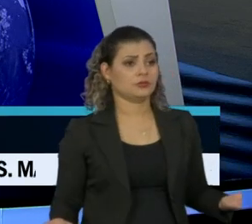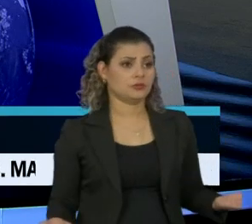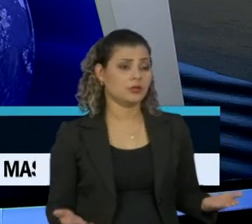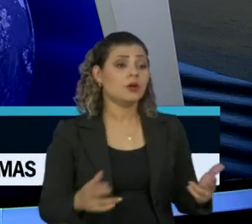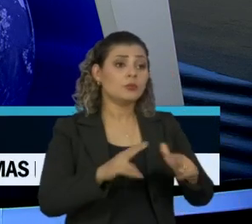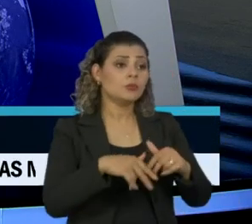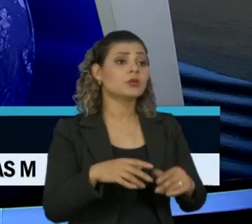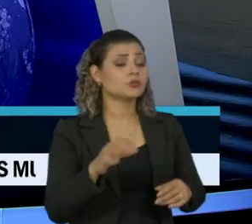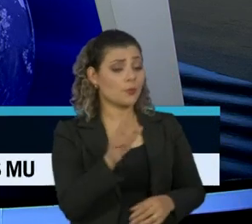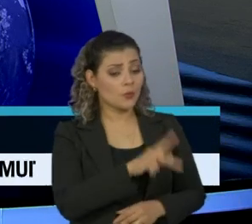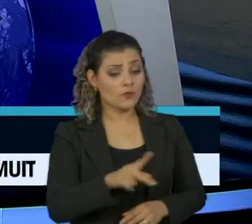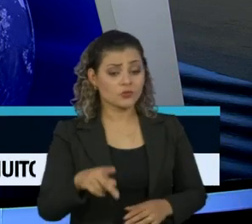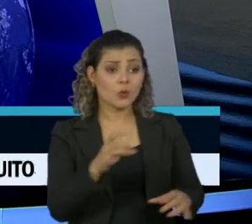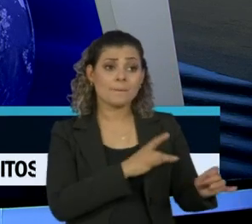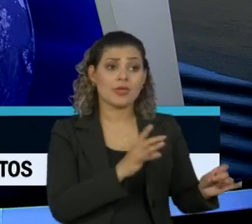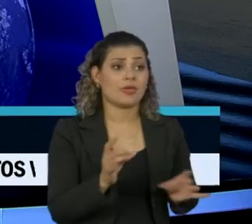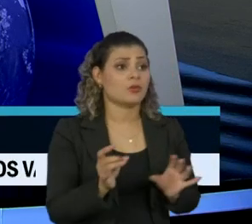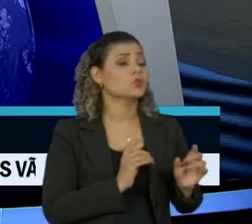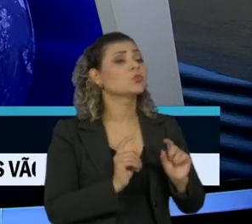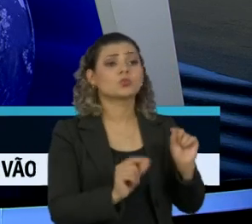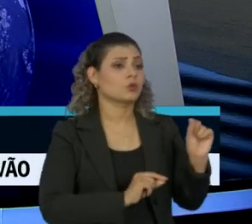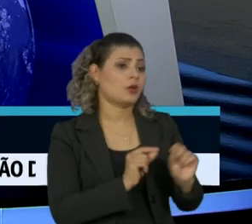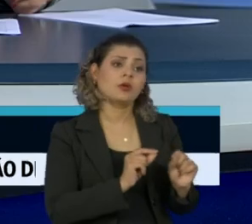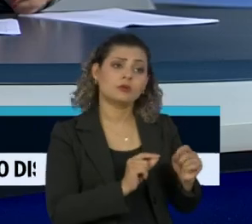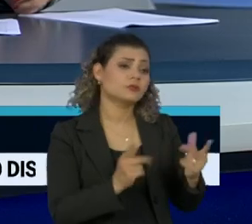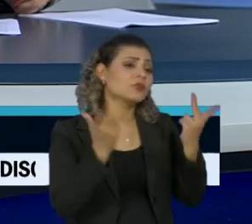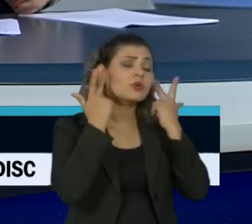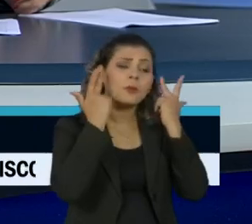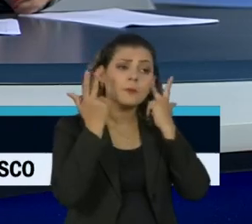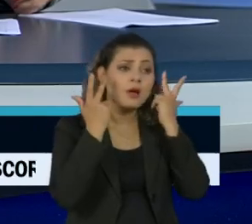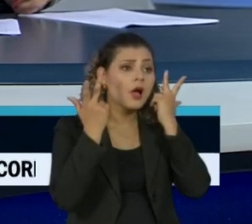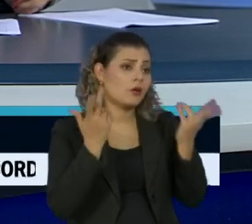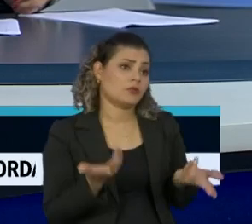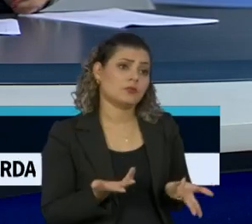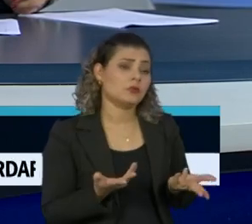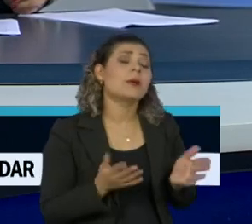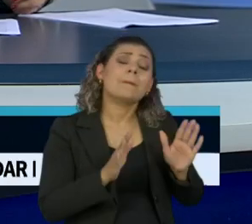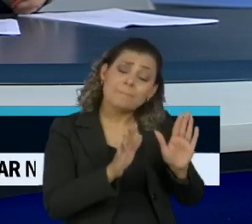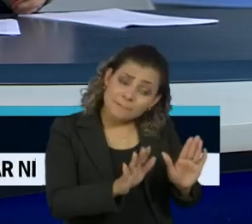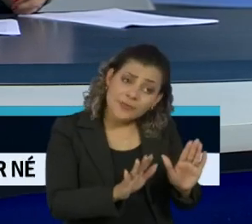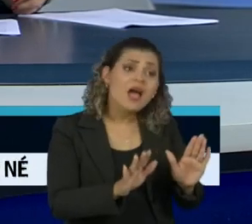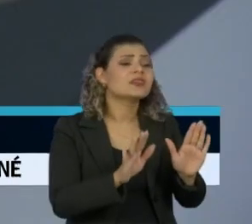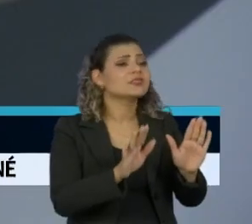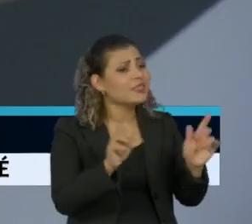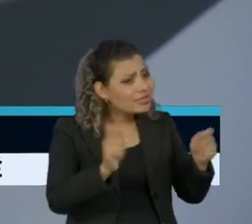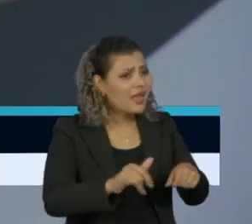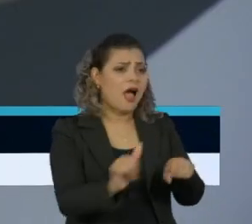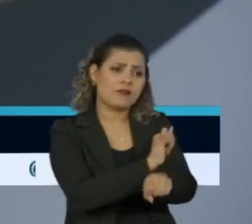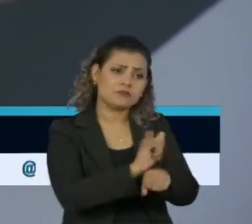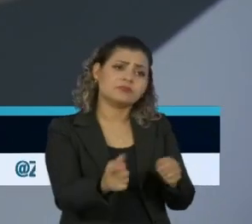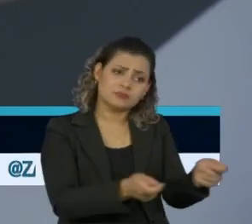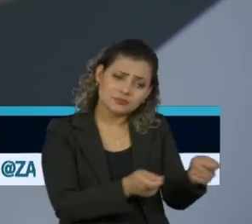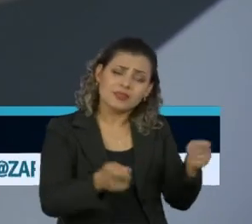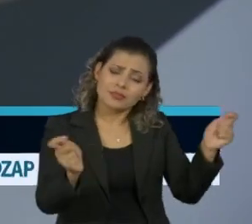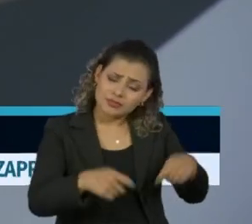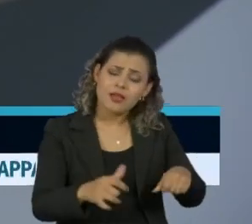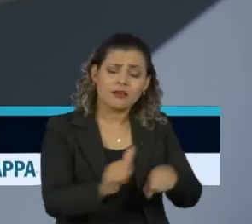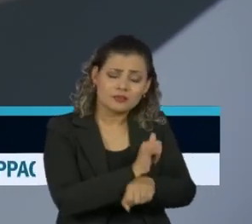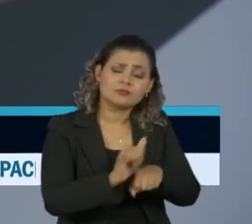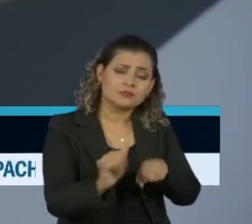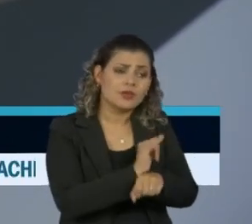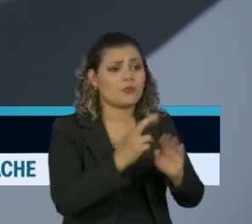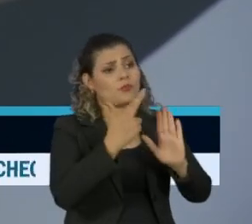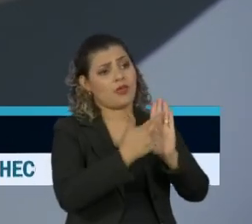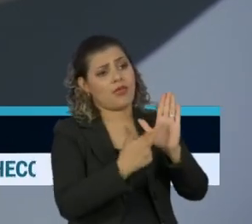medo dos professores em si é um medo admissível, mas absolutamente contornável com as medidas